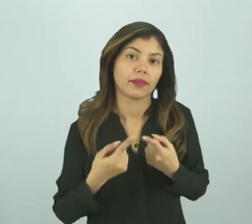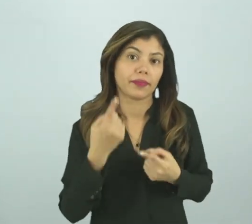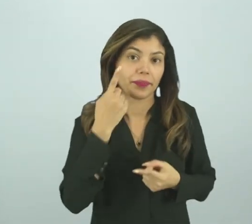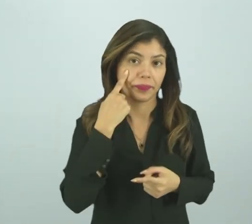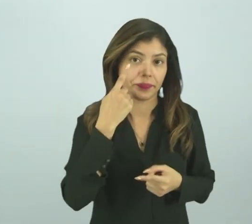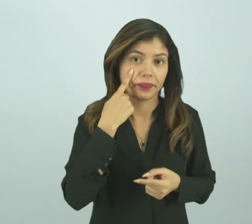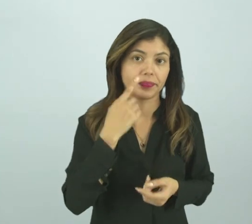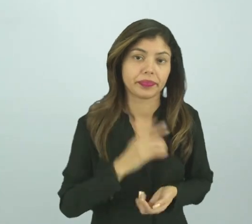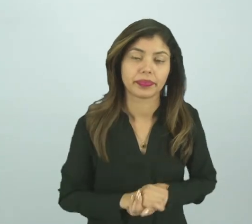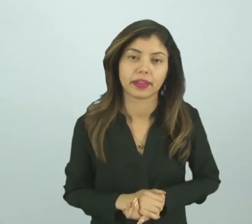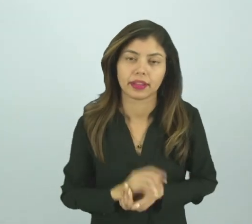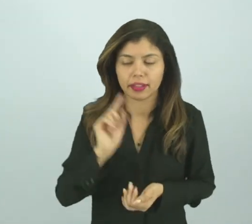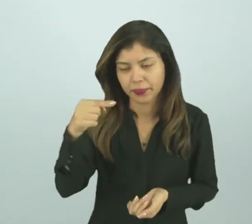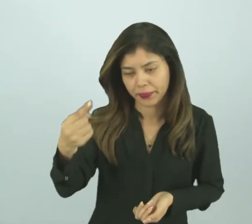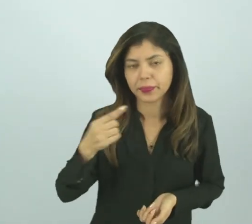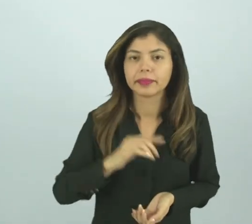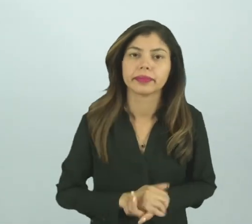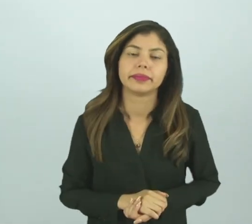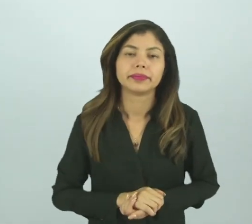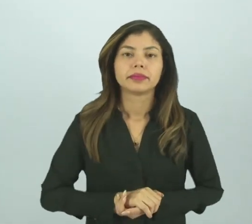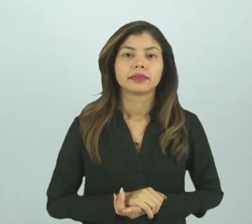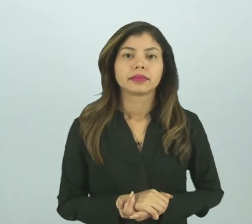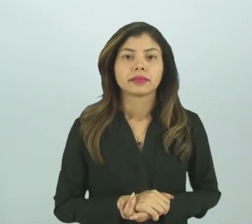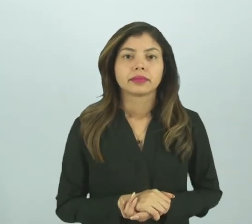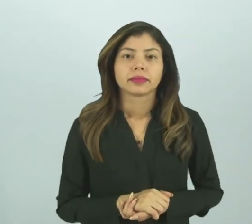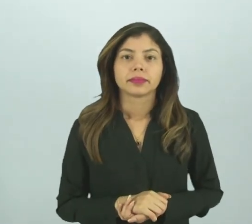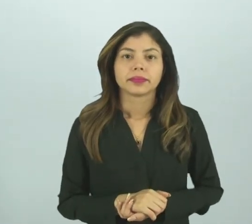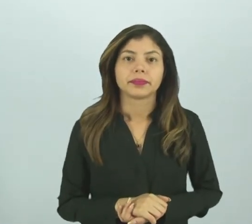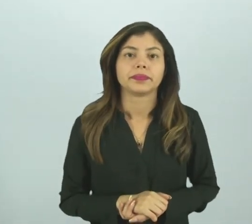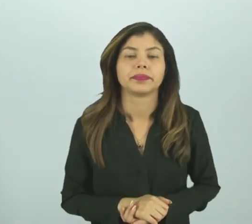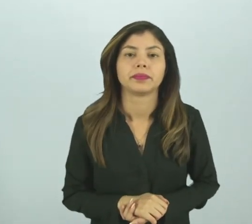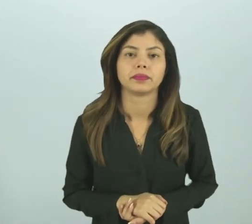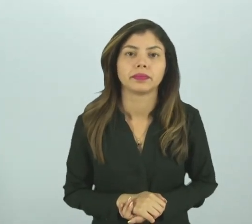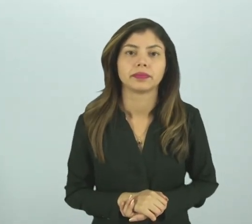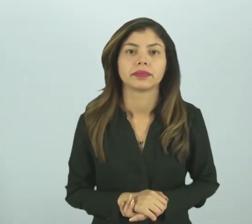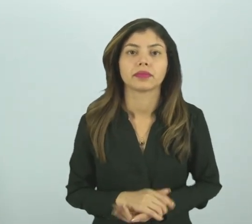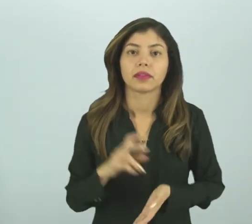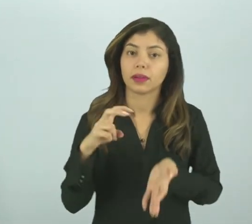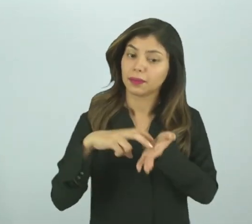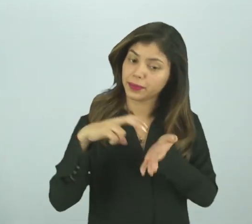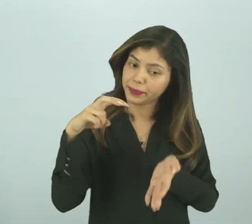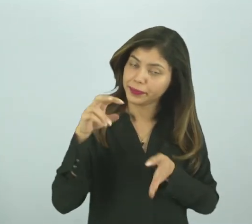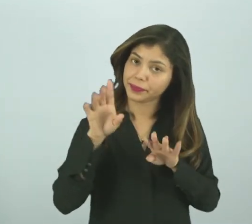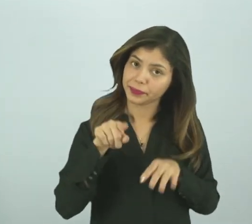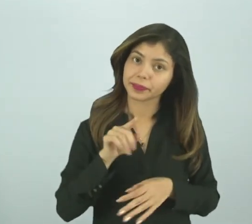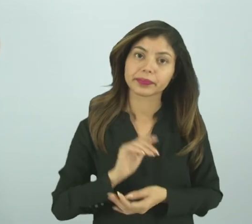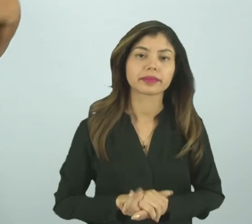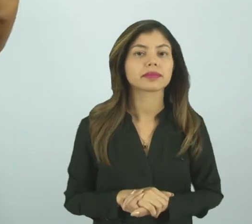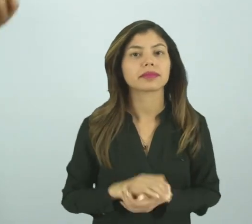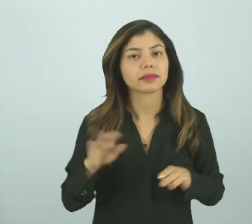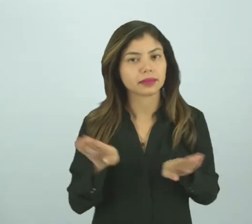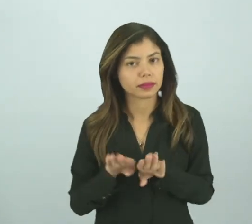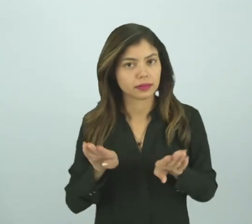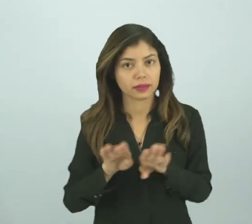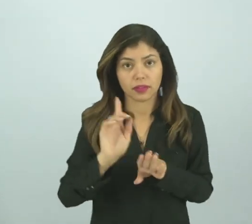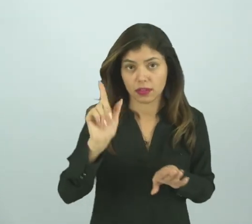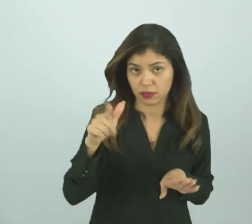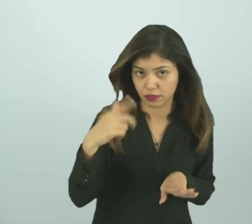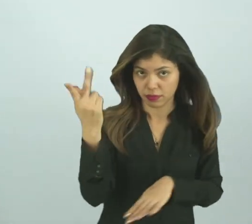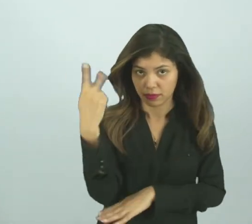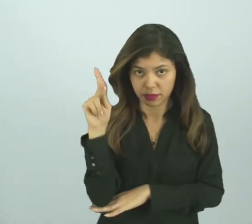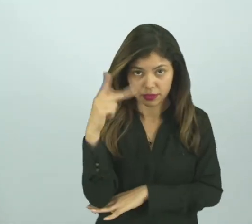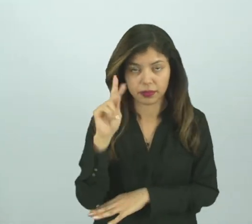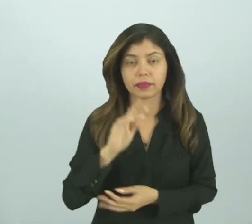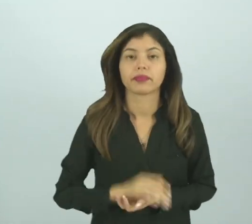ver isso daqui um pouquinho, tá? Além do dia, da manhã, né? Nós temos outro período,